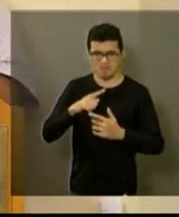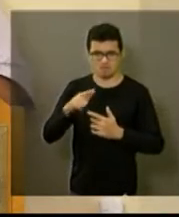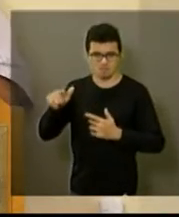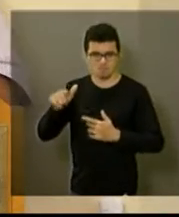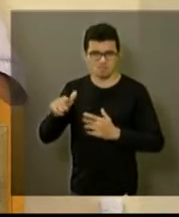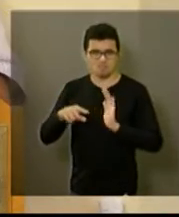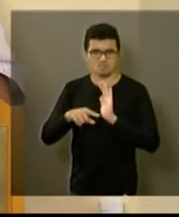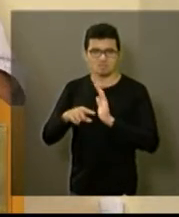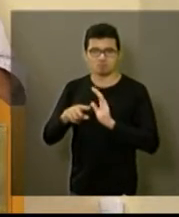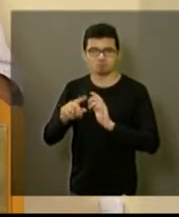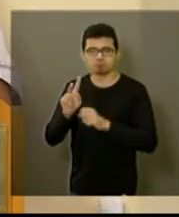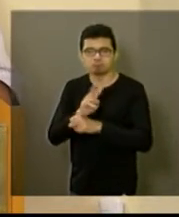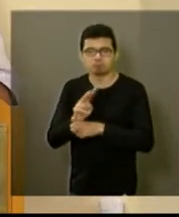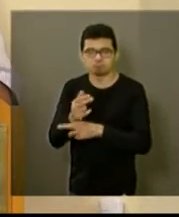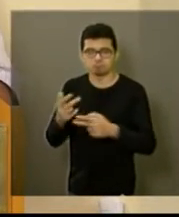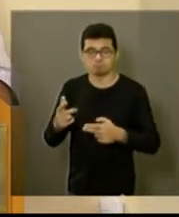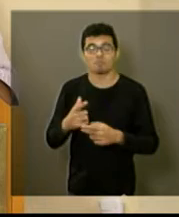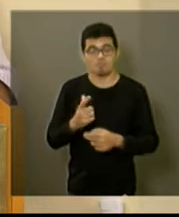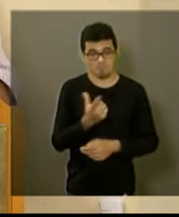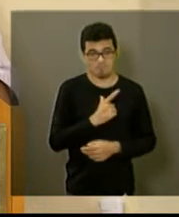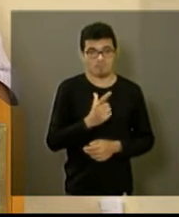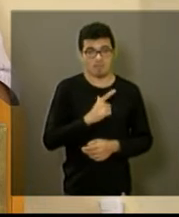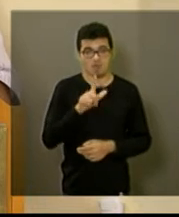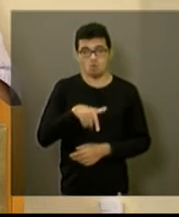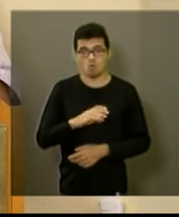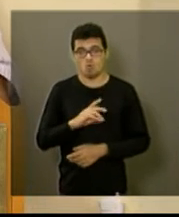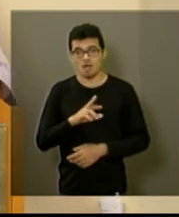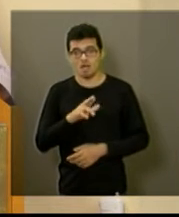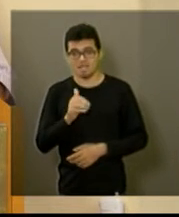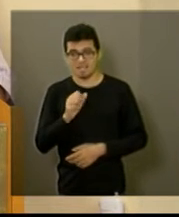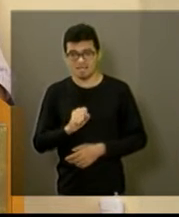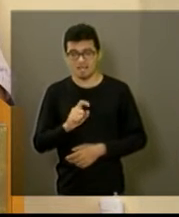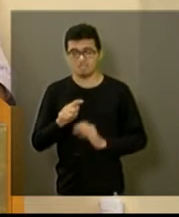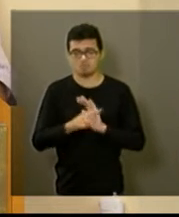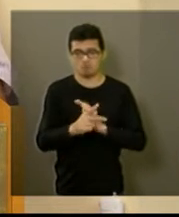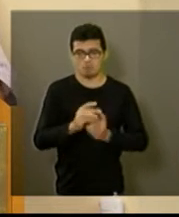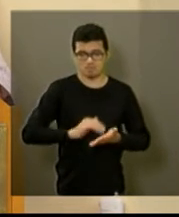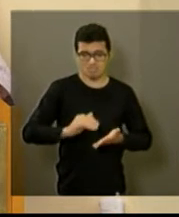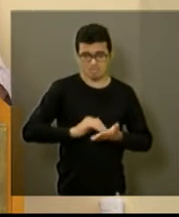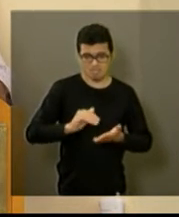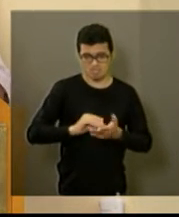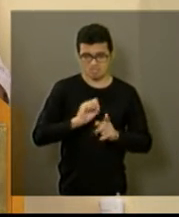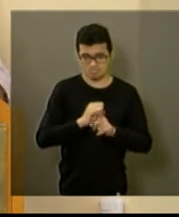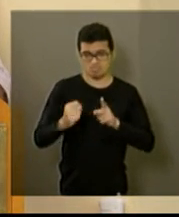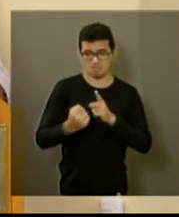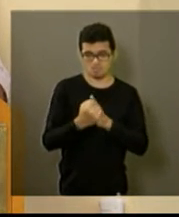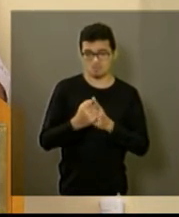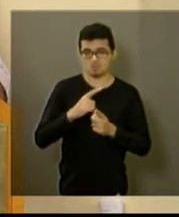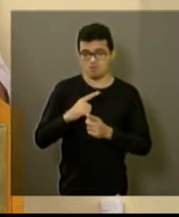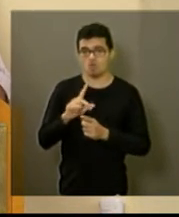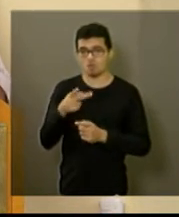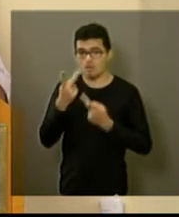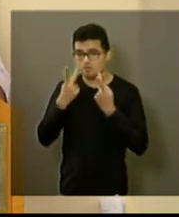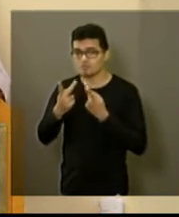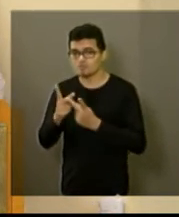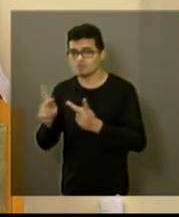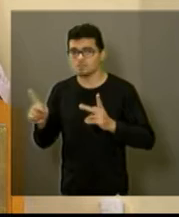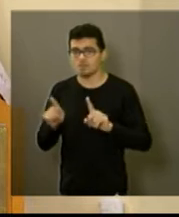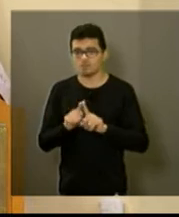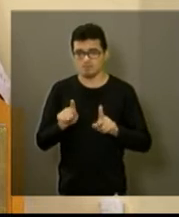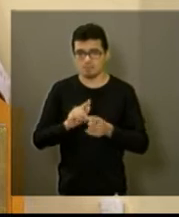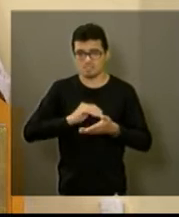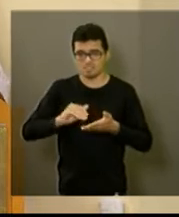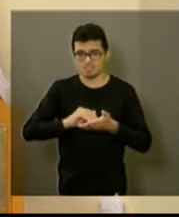acompanhamento do CRAS Cruzeiro do Sul, da Secretaria de Assistência Social, junto com a Secretaria de Habitação, inclusive, eu estou